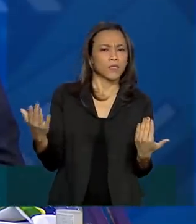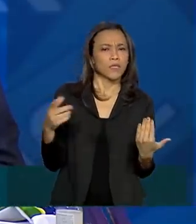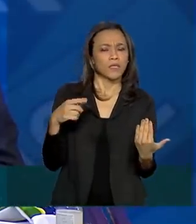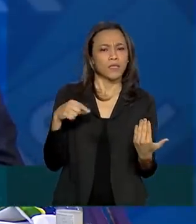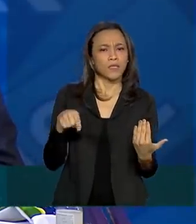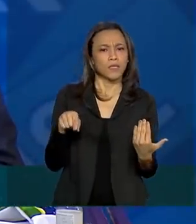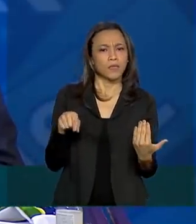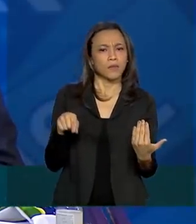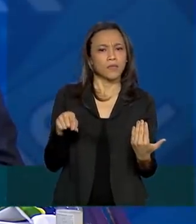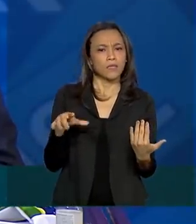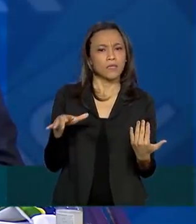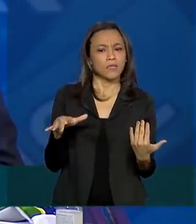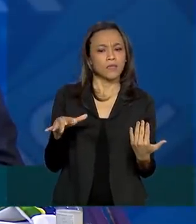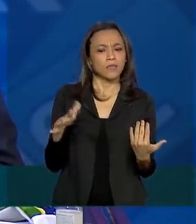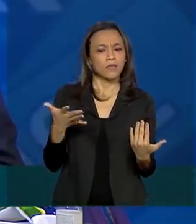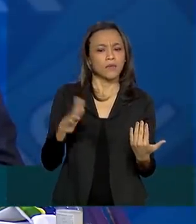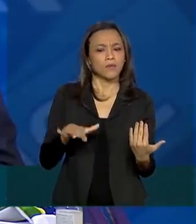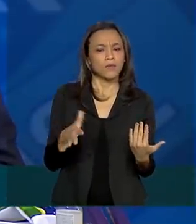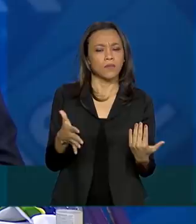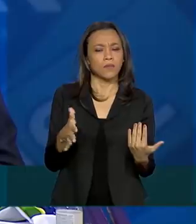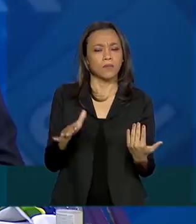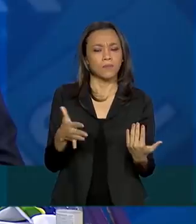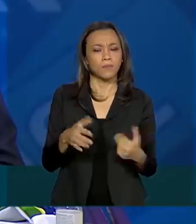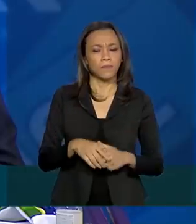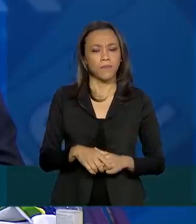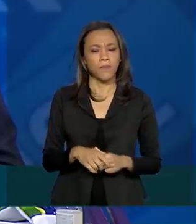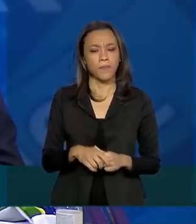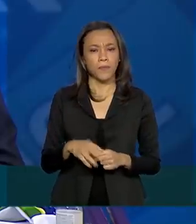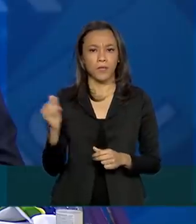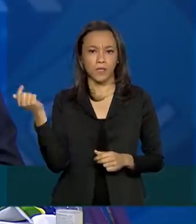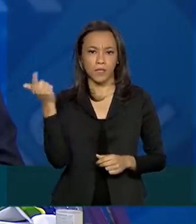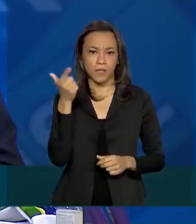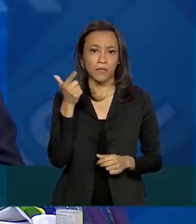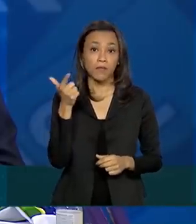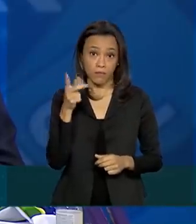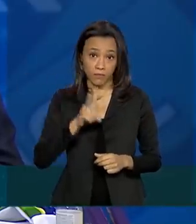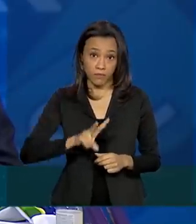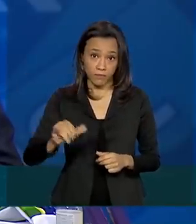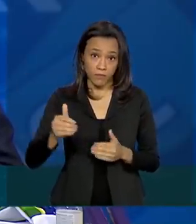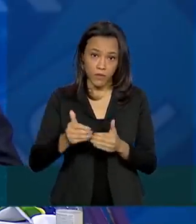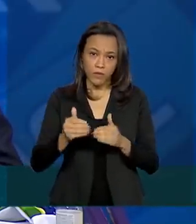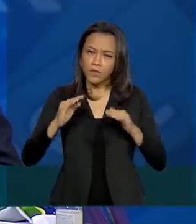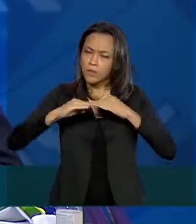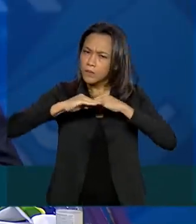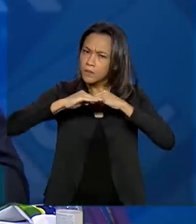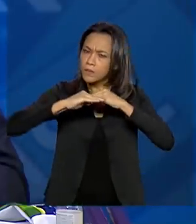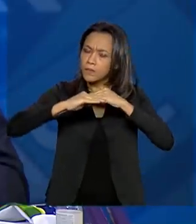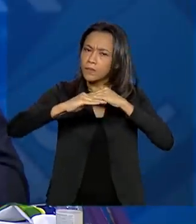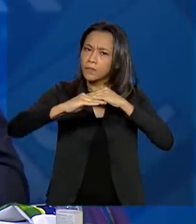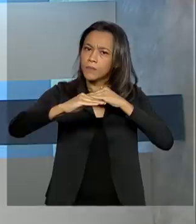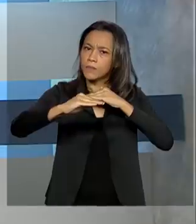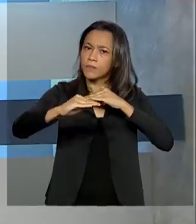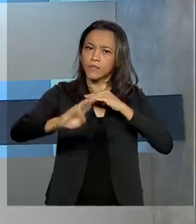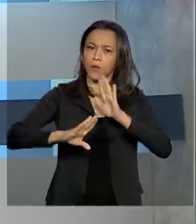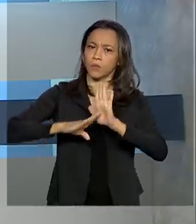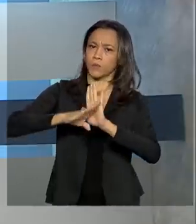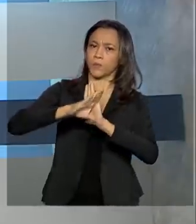estejamos chegando em uma estabilização dos casos.